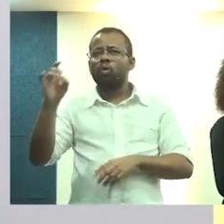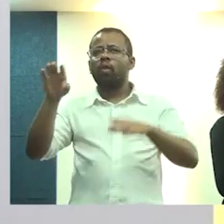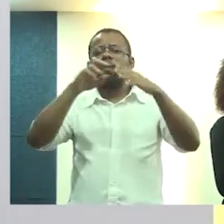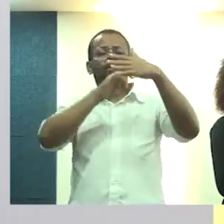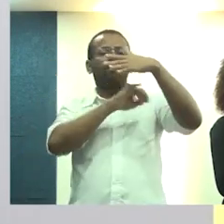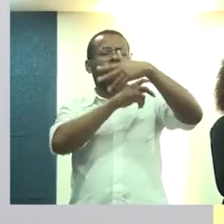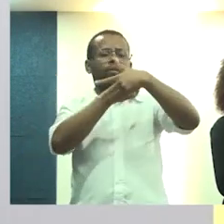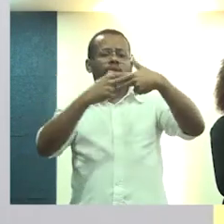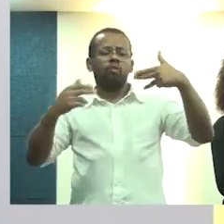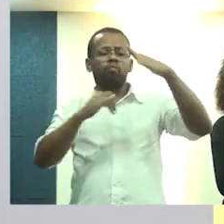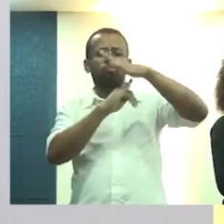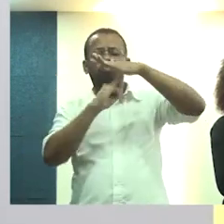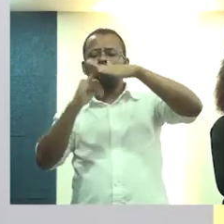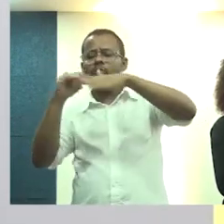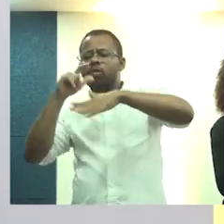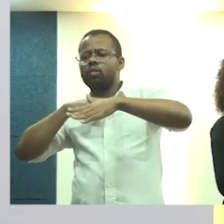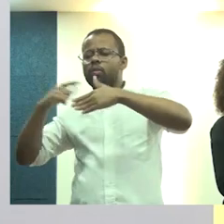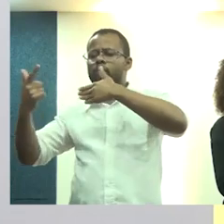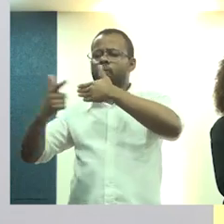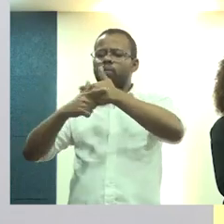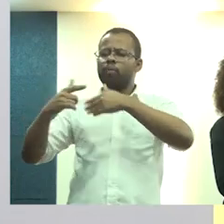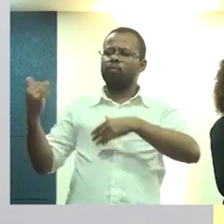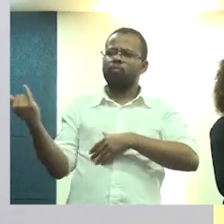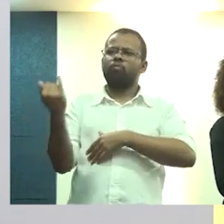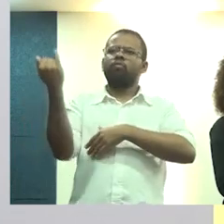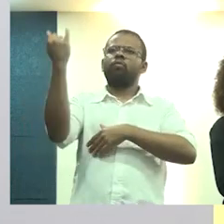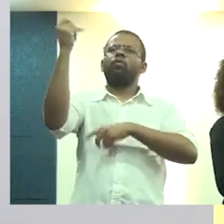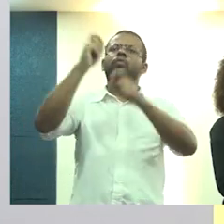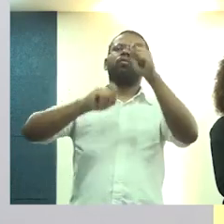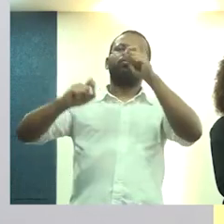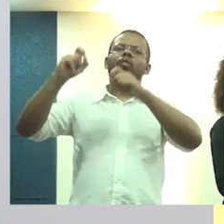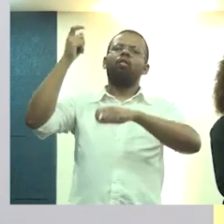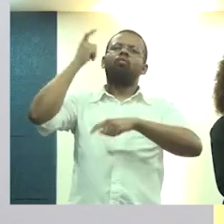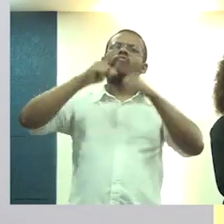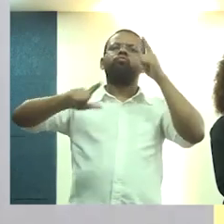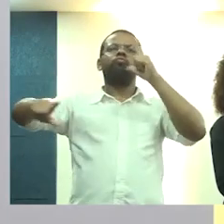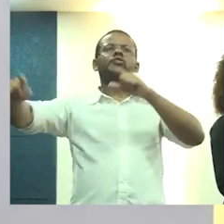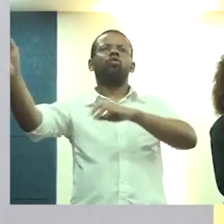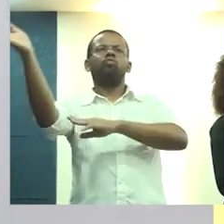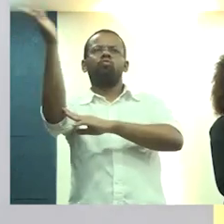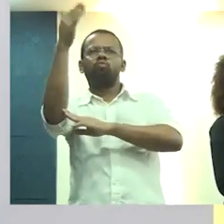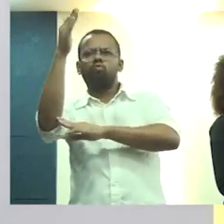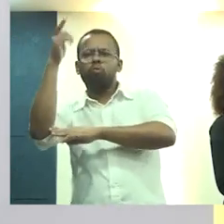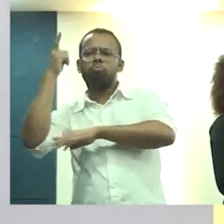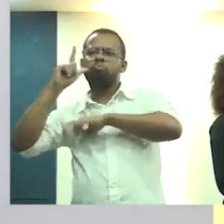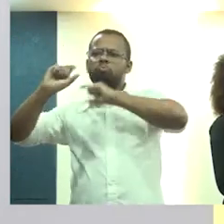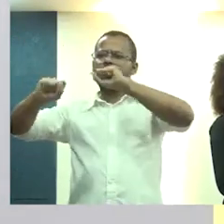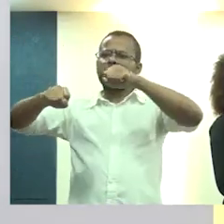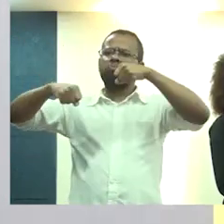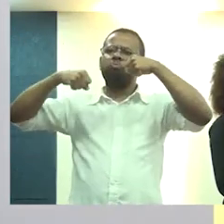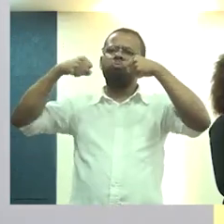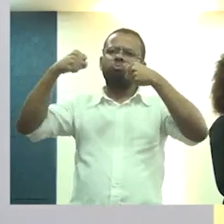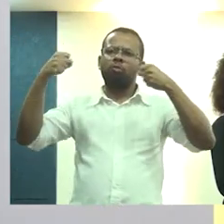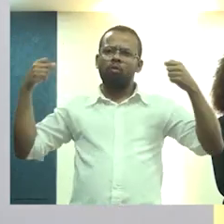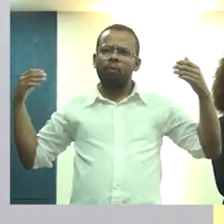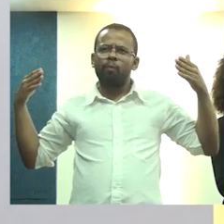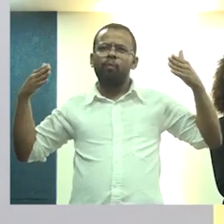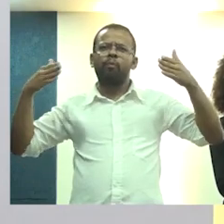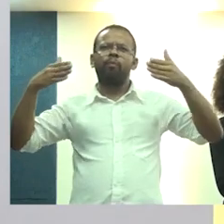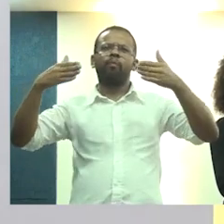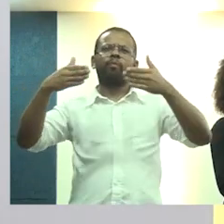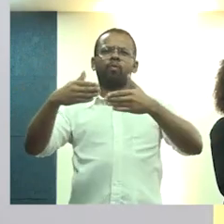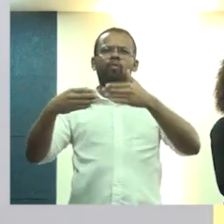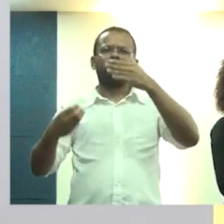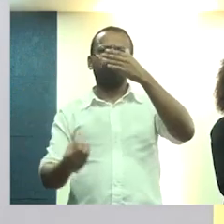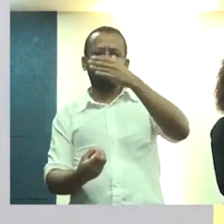diversas entidades que tiveram um papel fundamental em relação a levantar essa bandeira, a produzir esse redirecionamento,